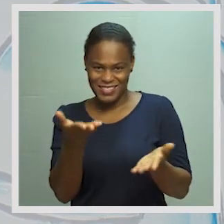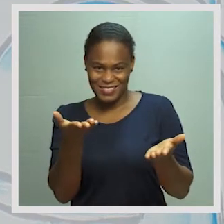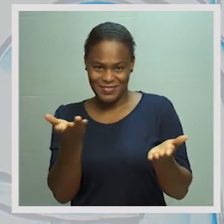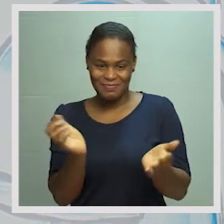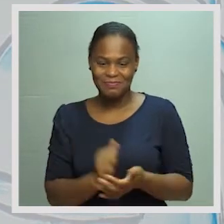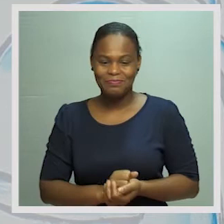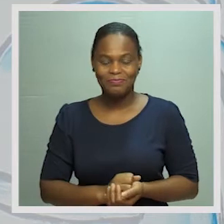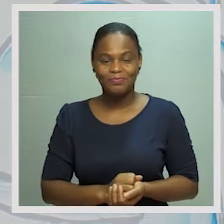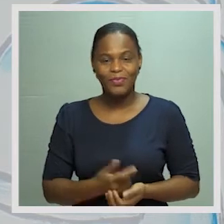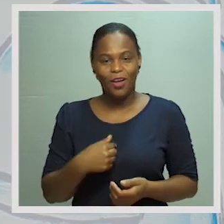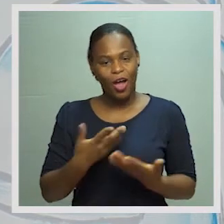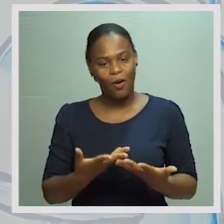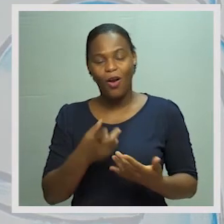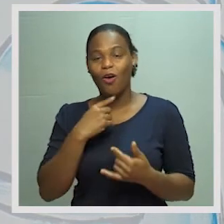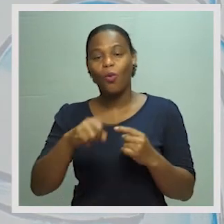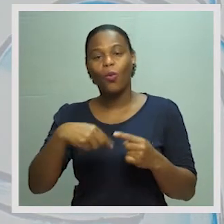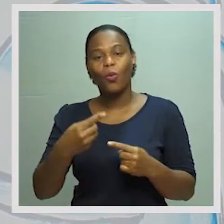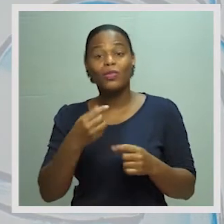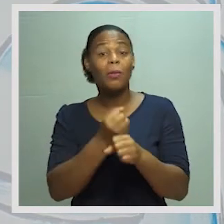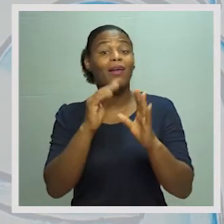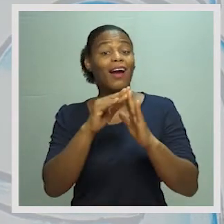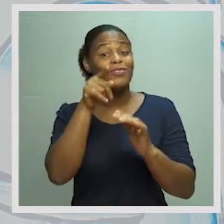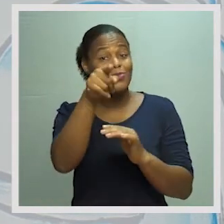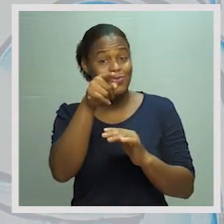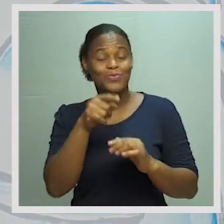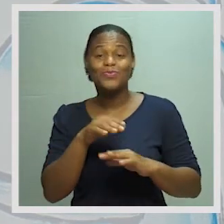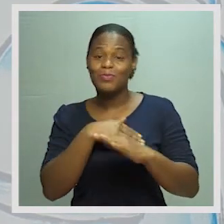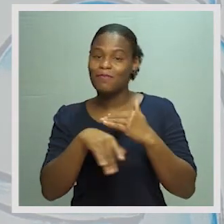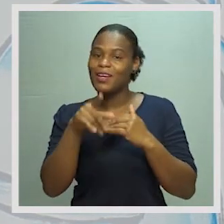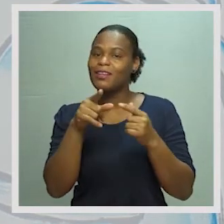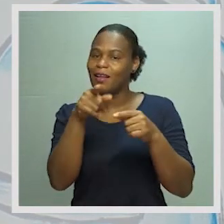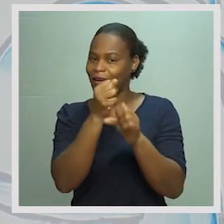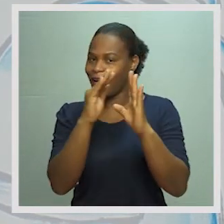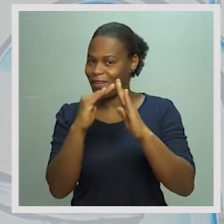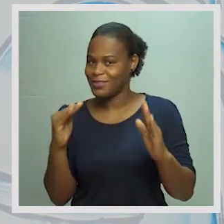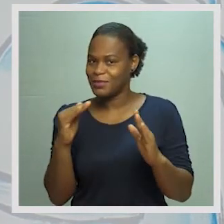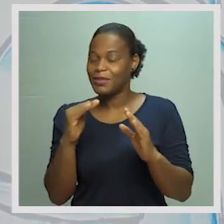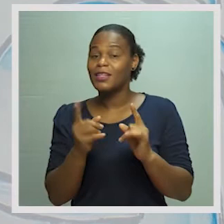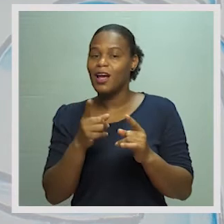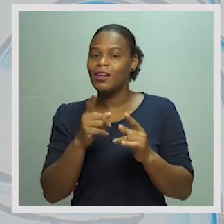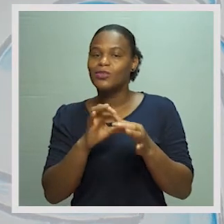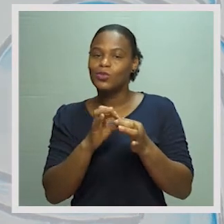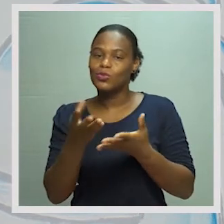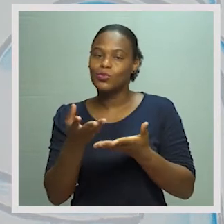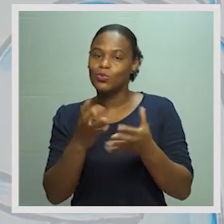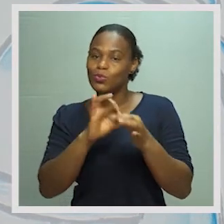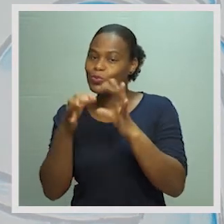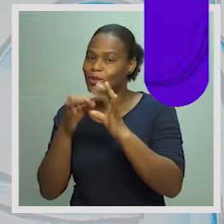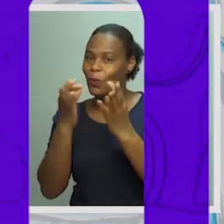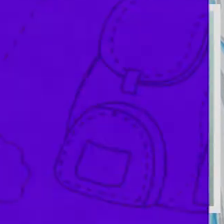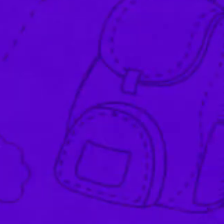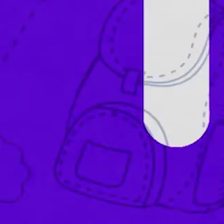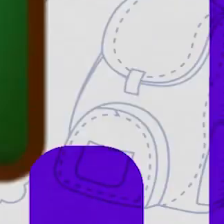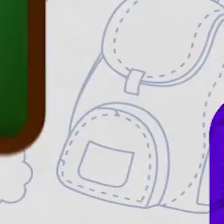foi fácil. E vamos passar para o TPC, para fazer uma tarefa em casa, que é sobre o circuito econômico.